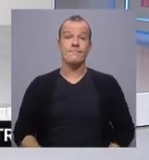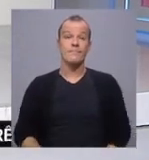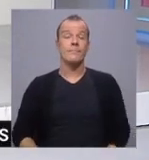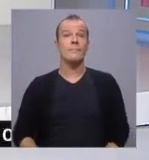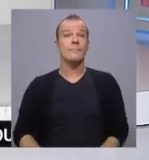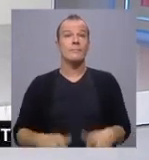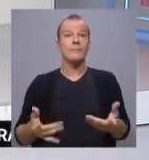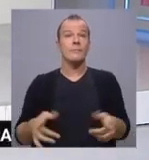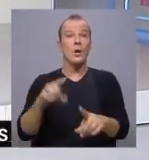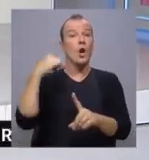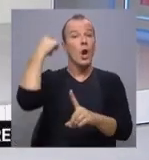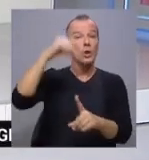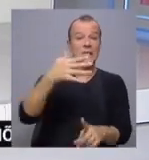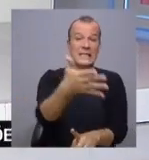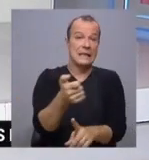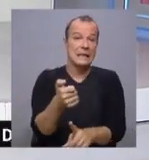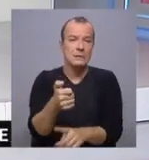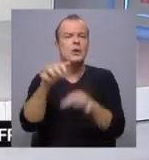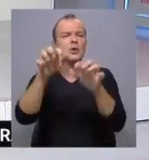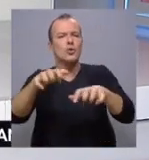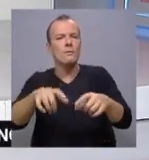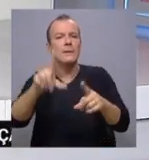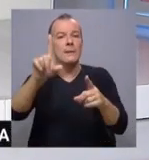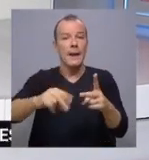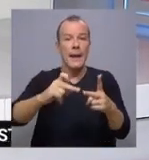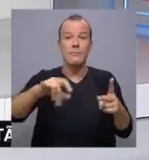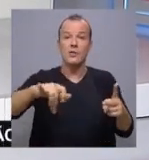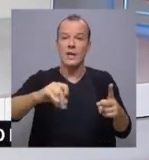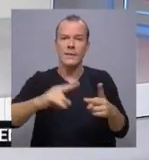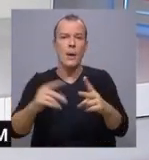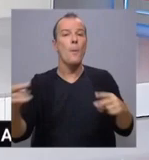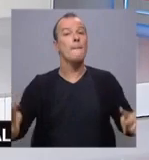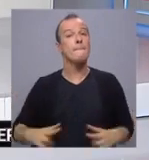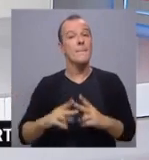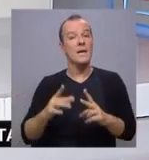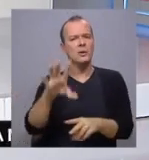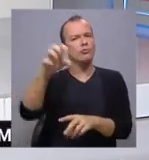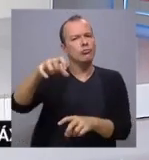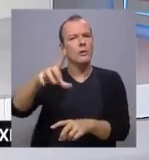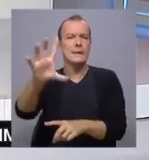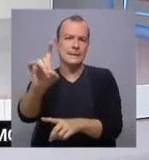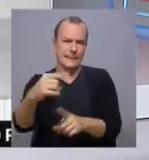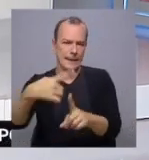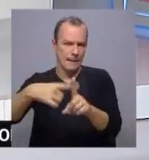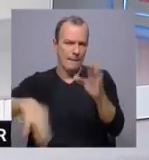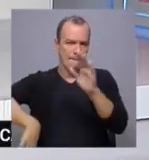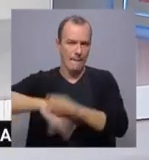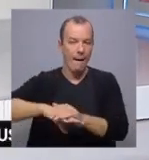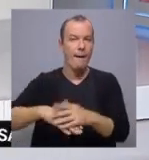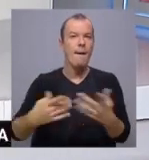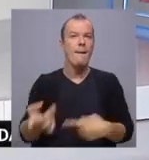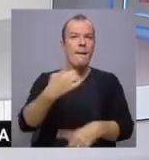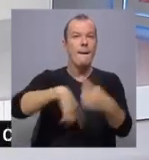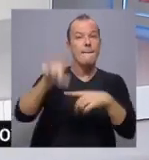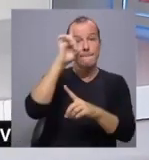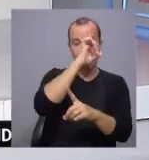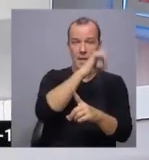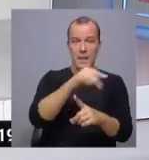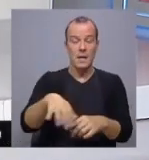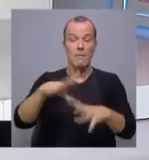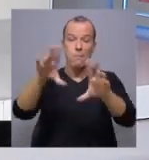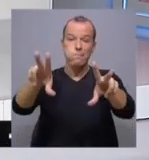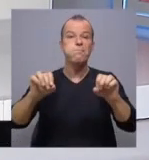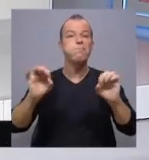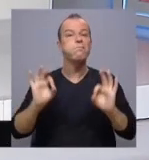Londres 15 graus com período de chuva, também para Amsterdão, Paris, Água Sejo, 16 graus de temperatura máxima. Para Madrid, já o céu pouco